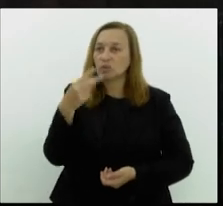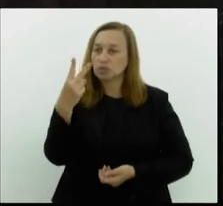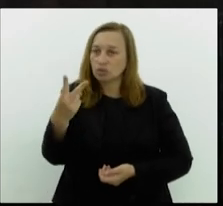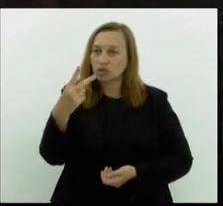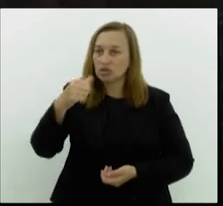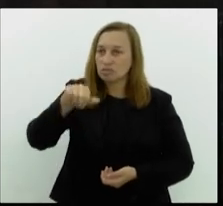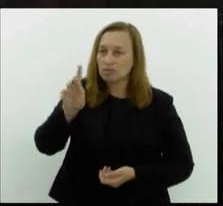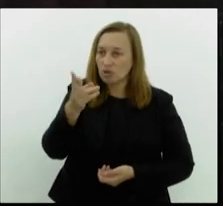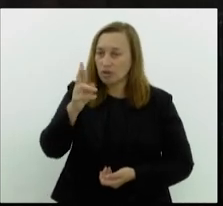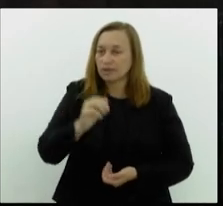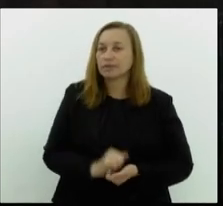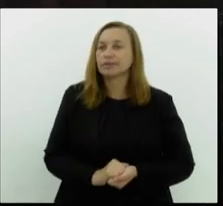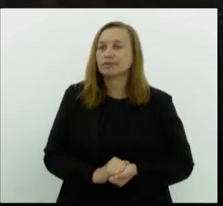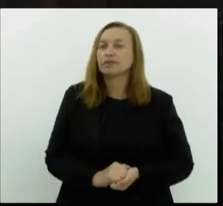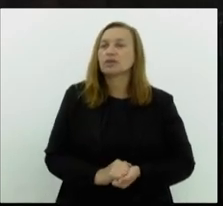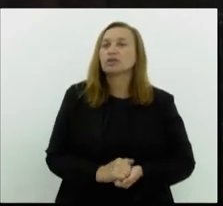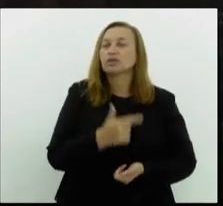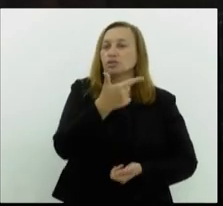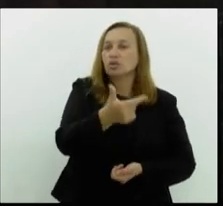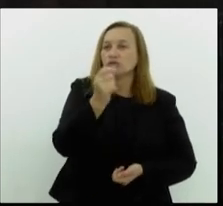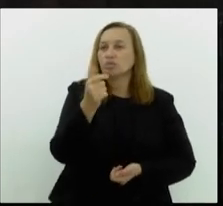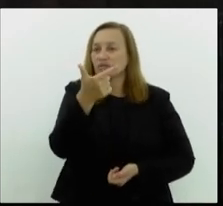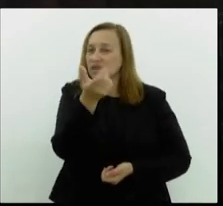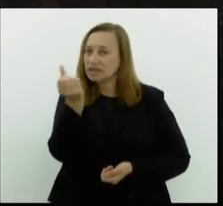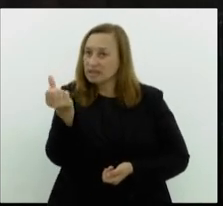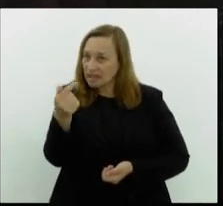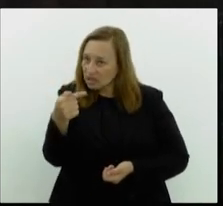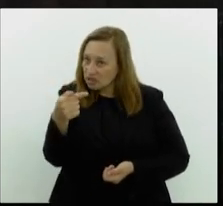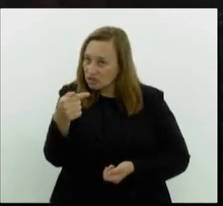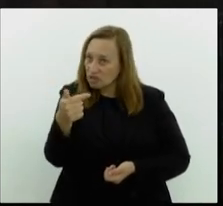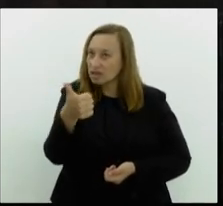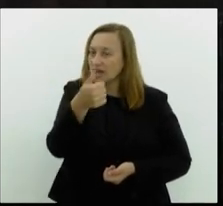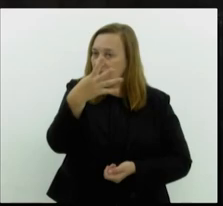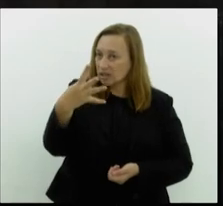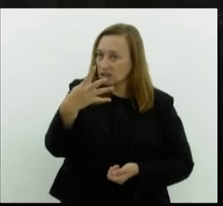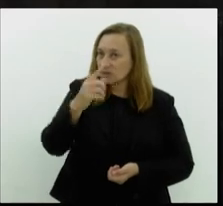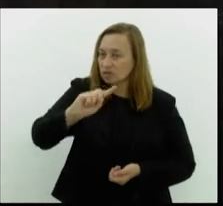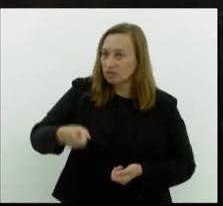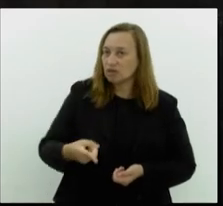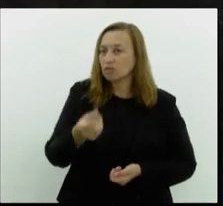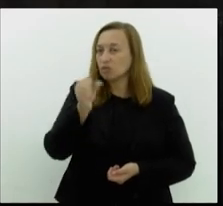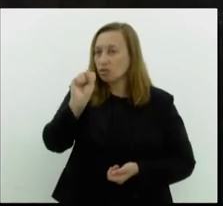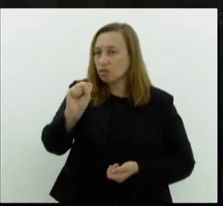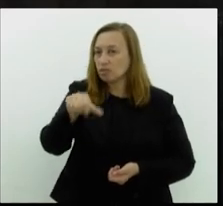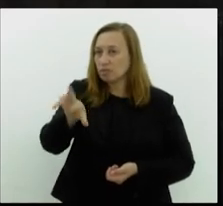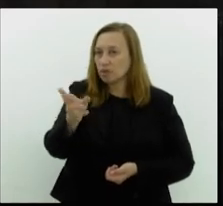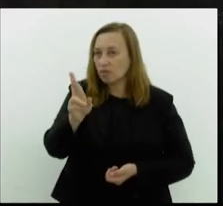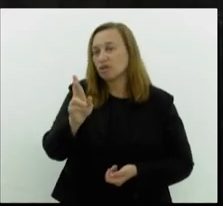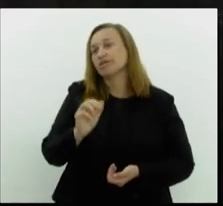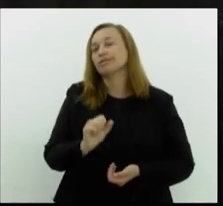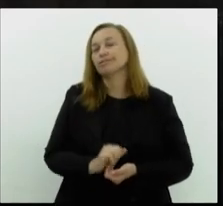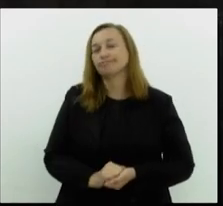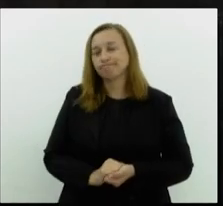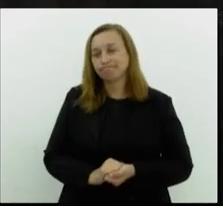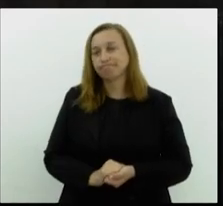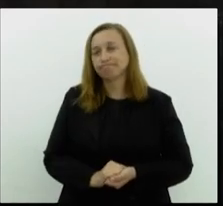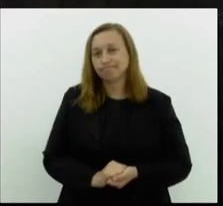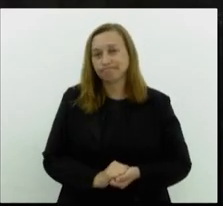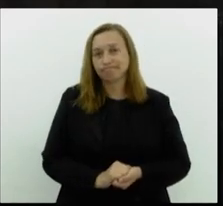bilhões. E em 2027, 14,8 bilhões de reais.